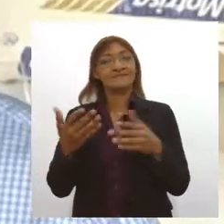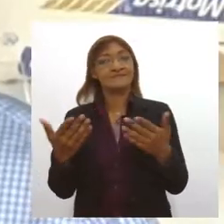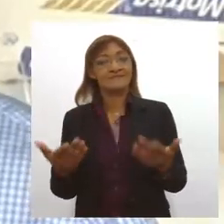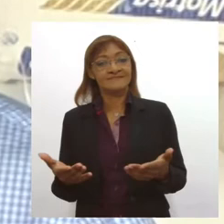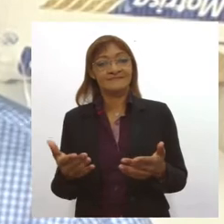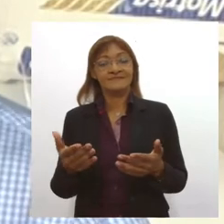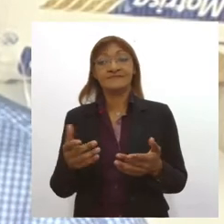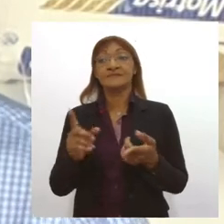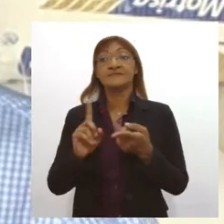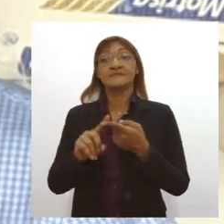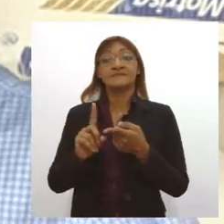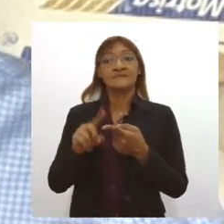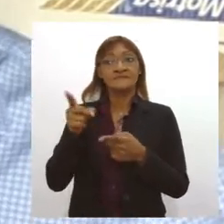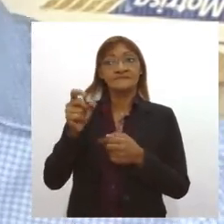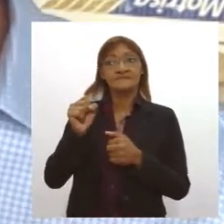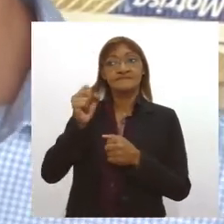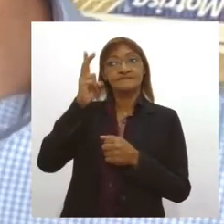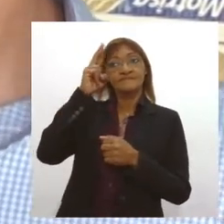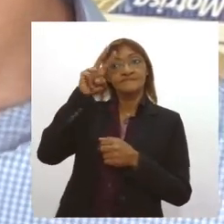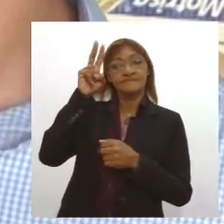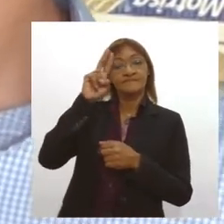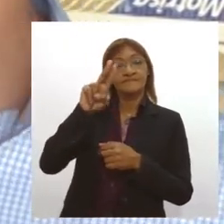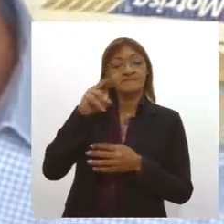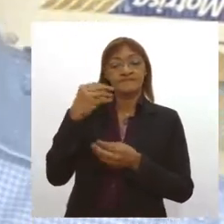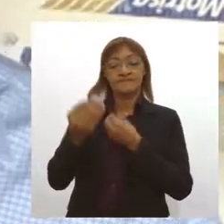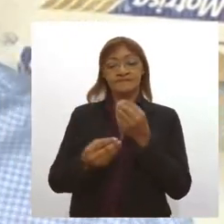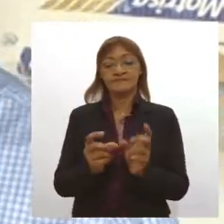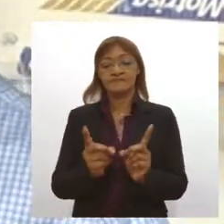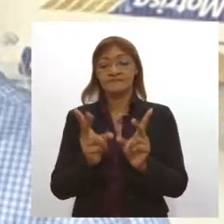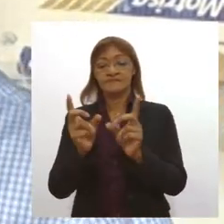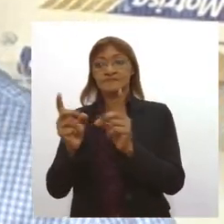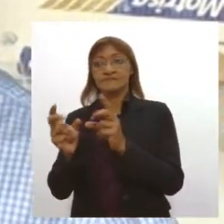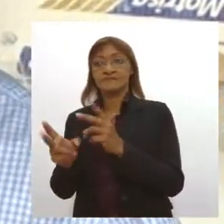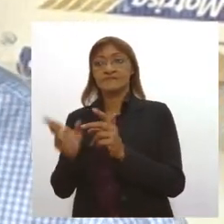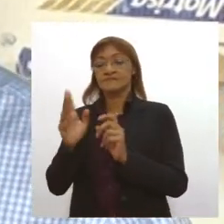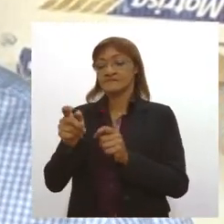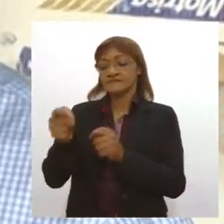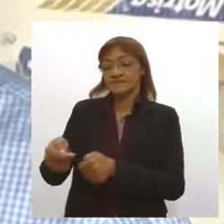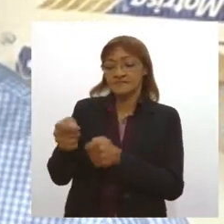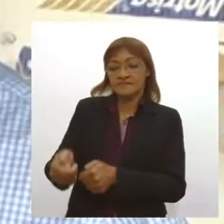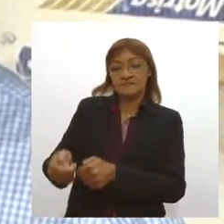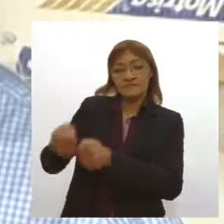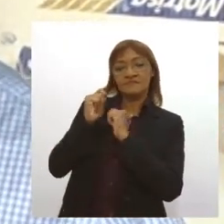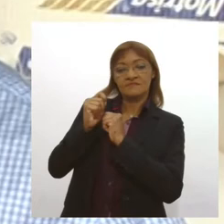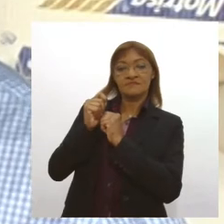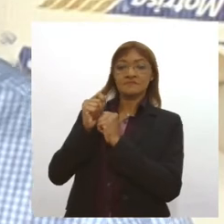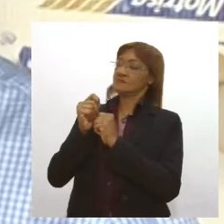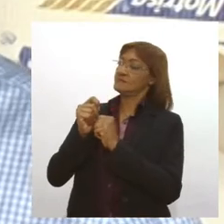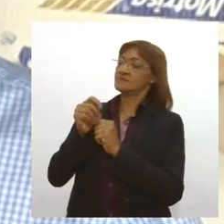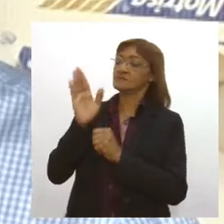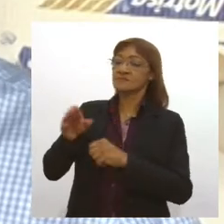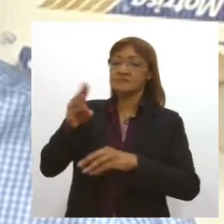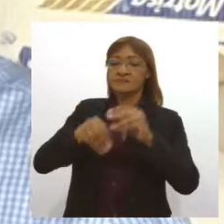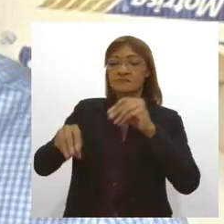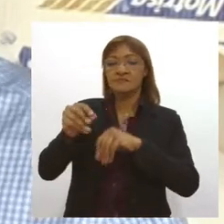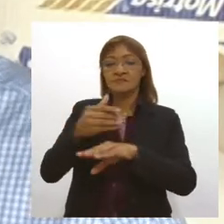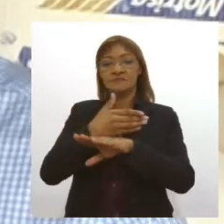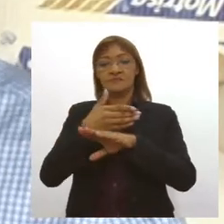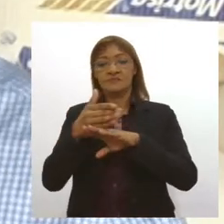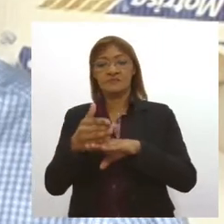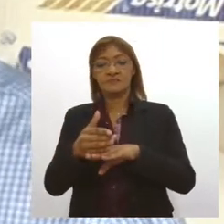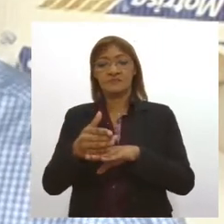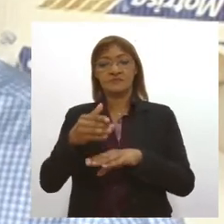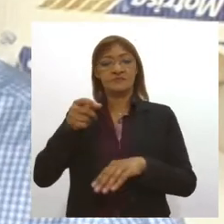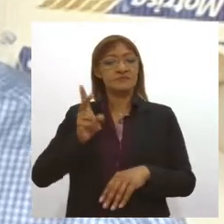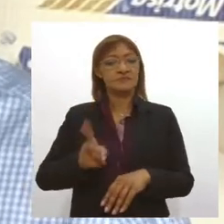lembra que devido a produção e comercialização da mandioca e farinha na região aqui geralmente não